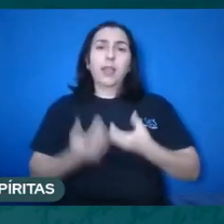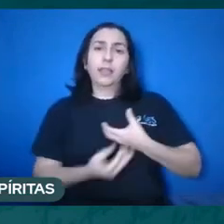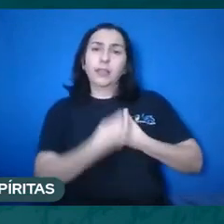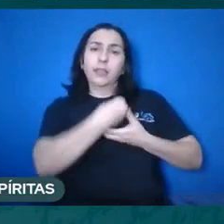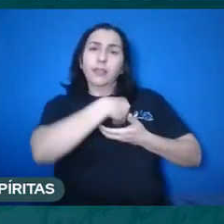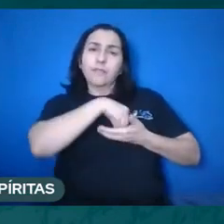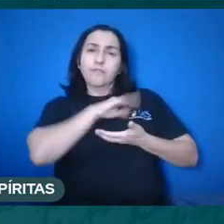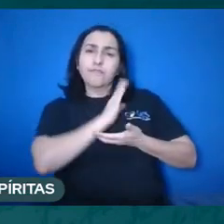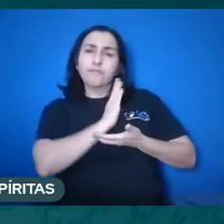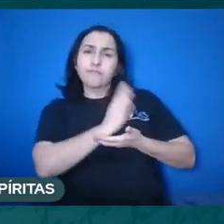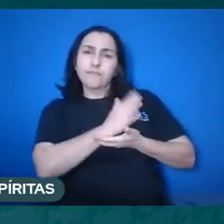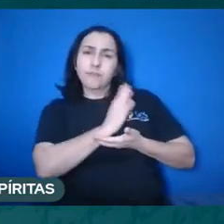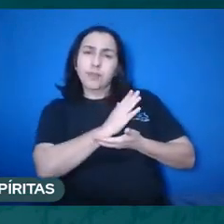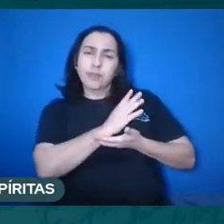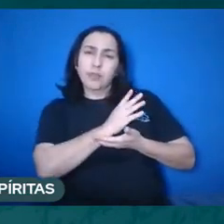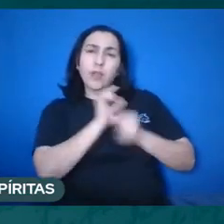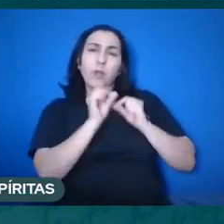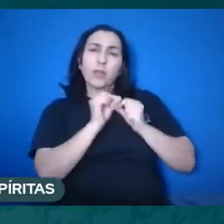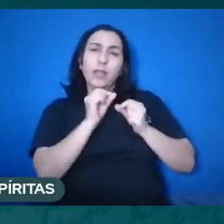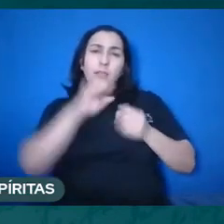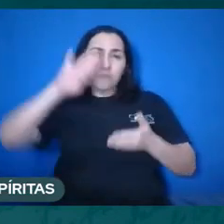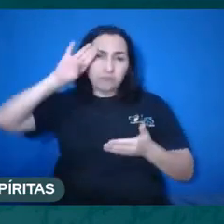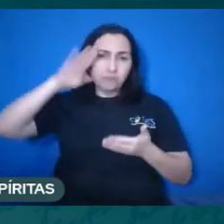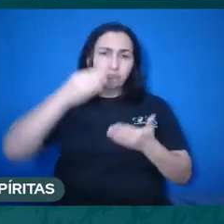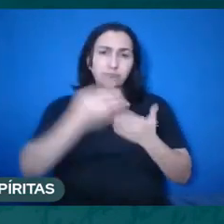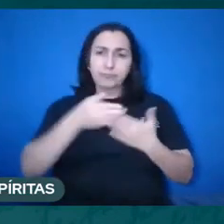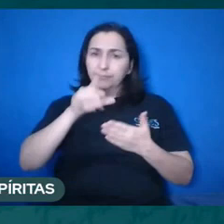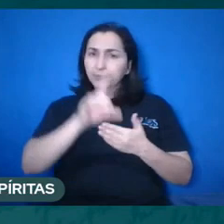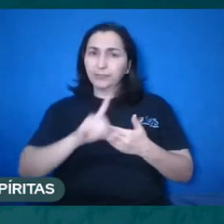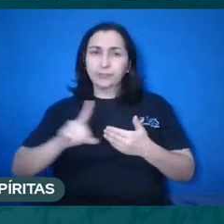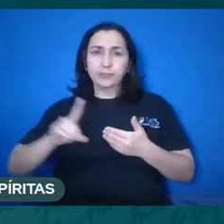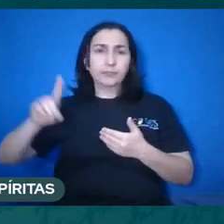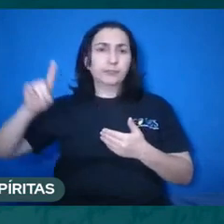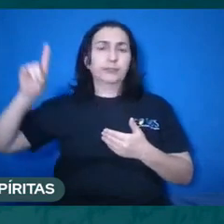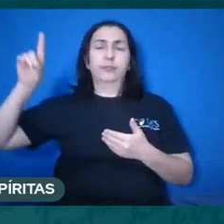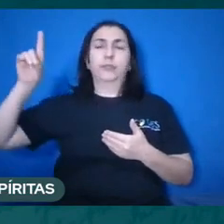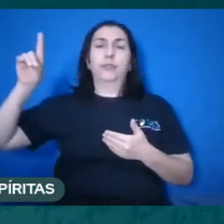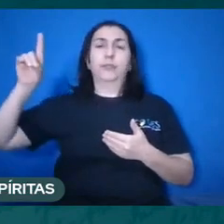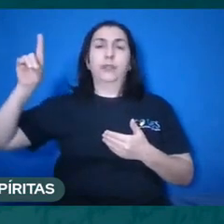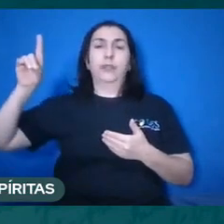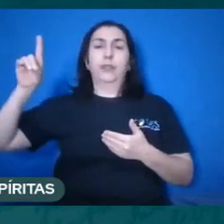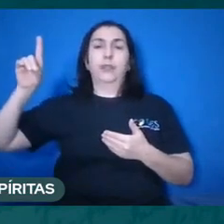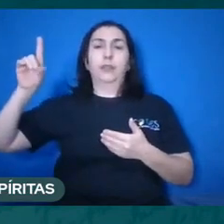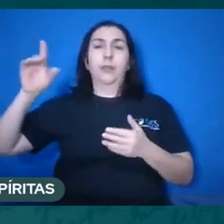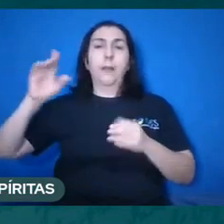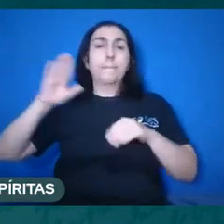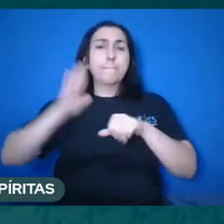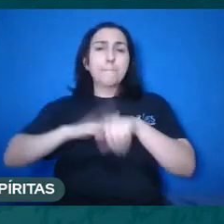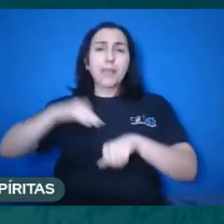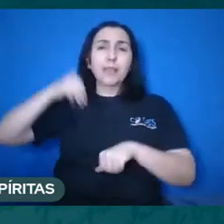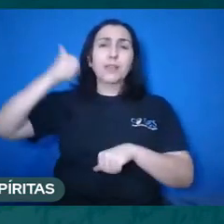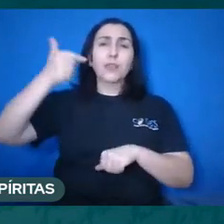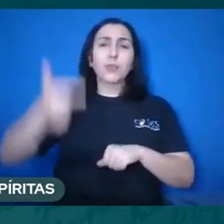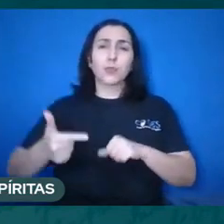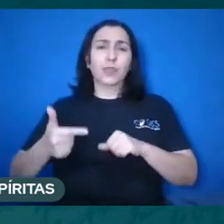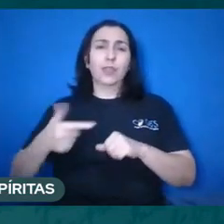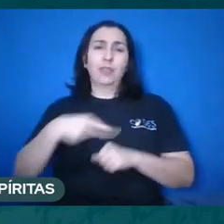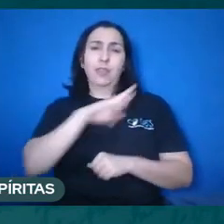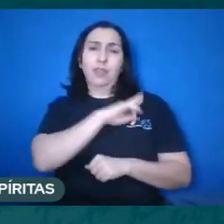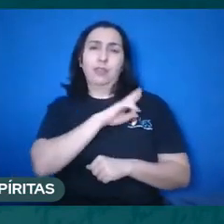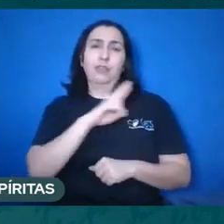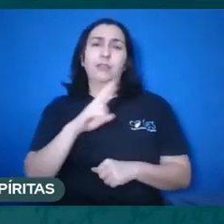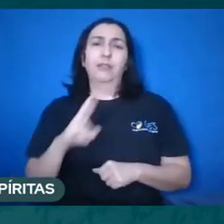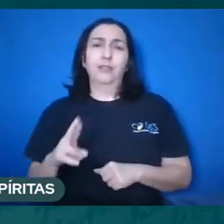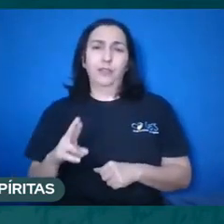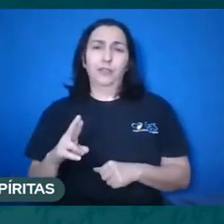certeza que ultrapassa os limites das crenças religiosas. mostrando-nos que é uma questão de interior para o